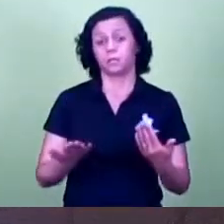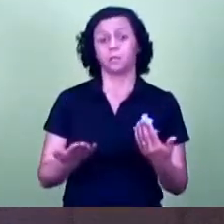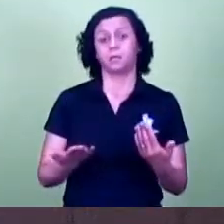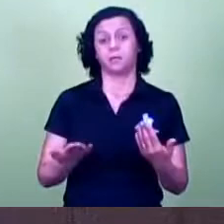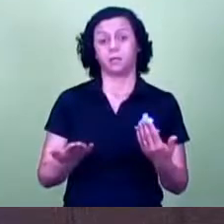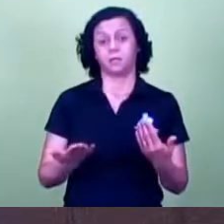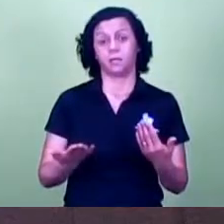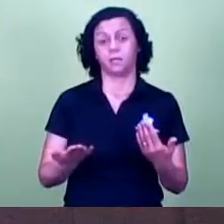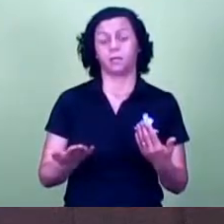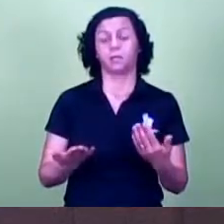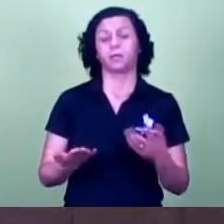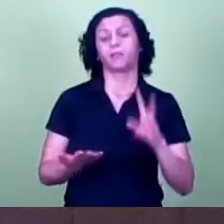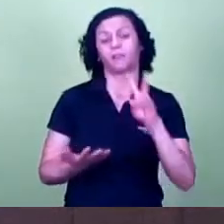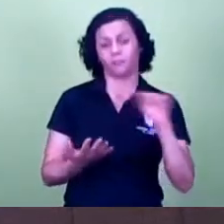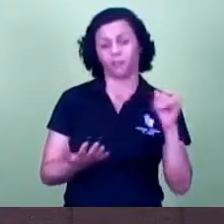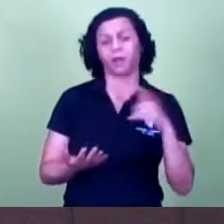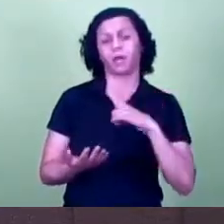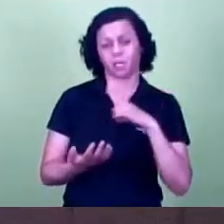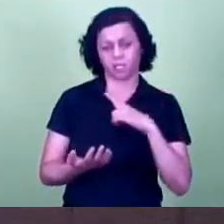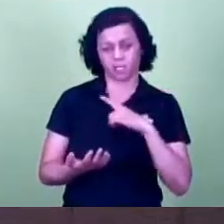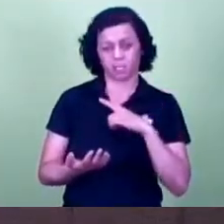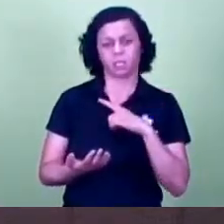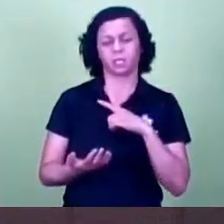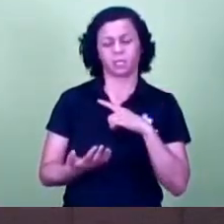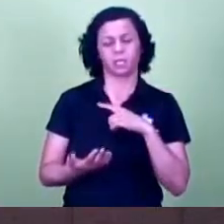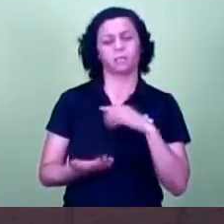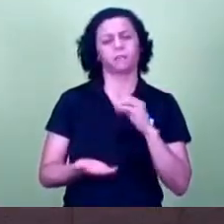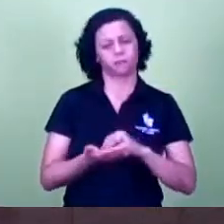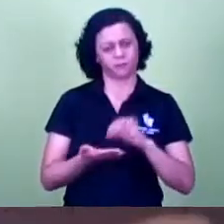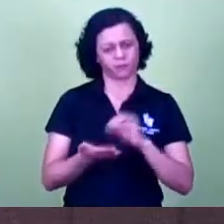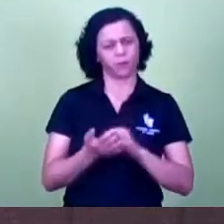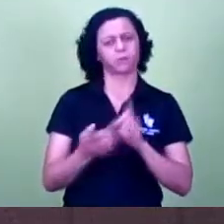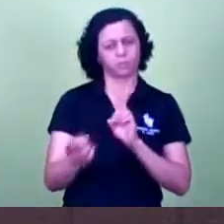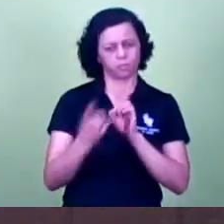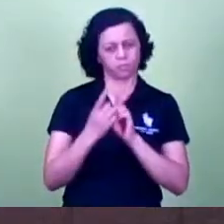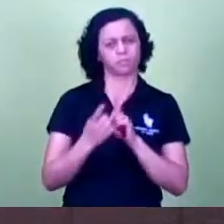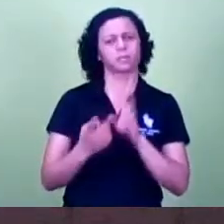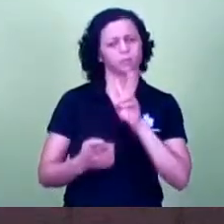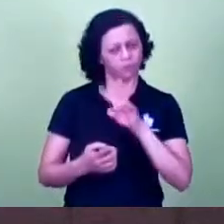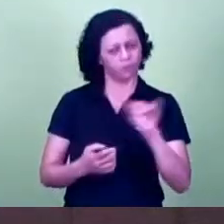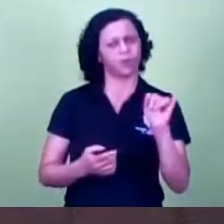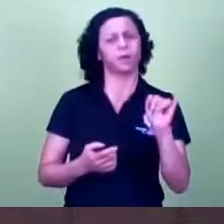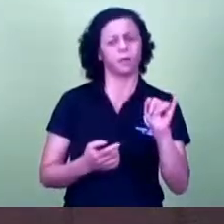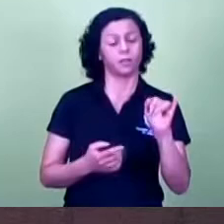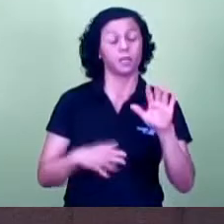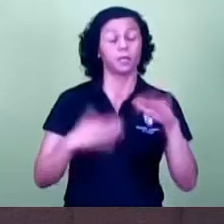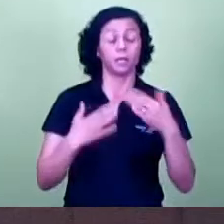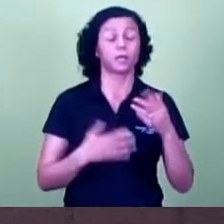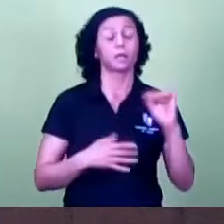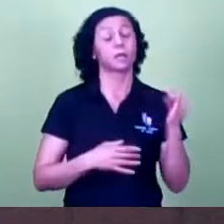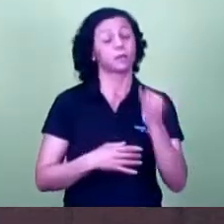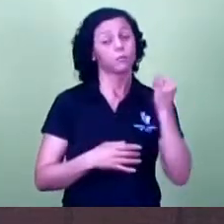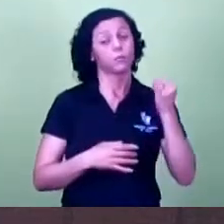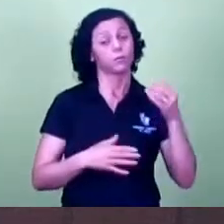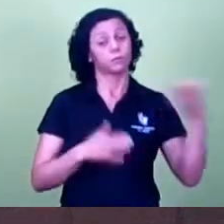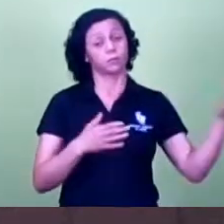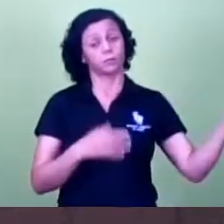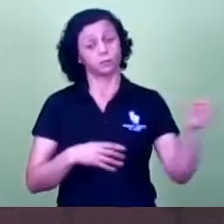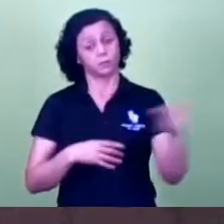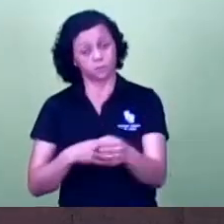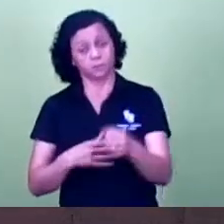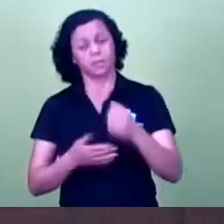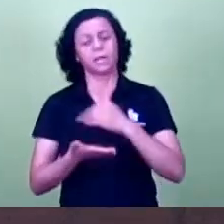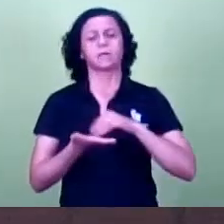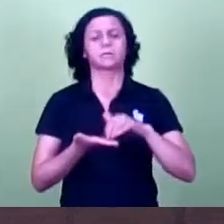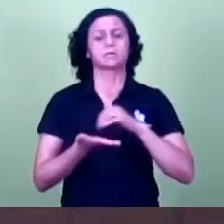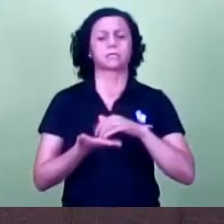serviço e é importante nós trazermos essa discussão para essa casa a Ana explicar para nós se essa prestação